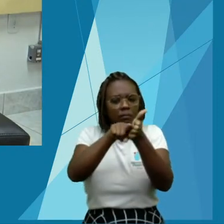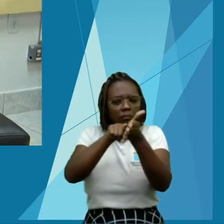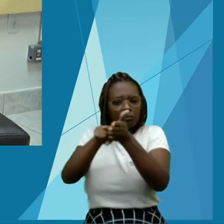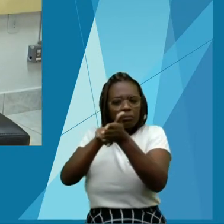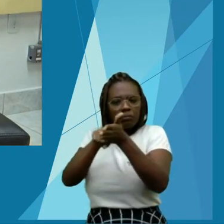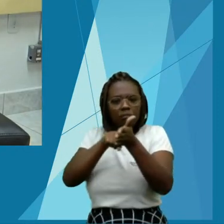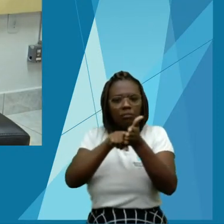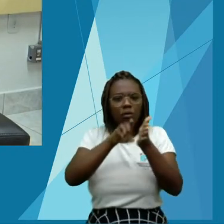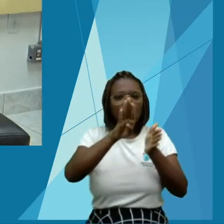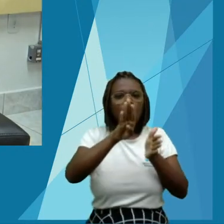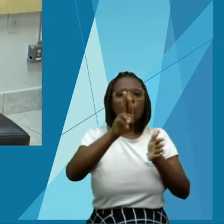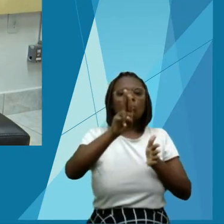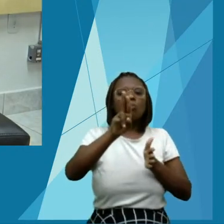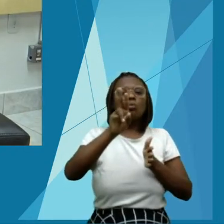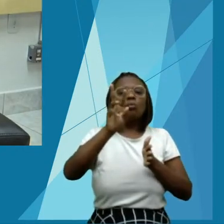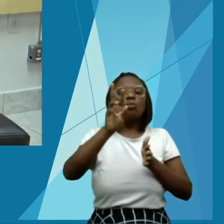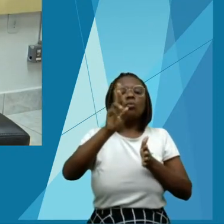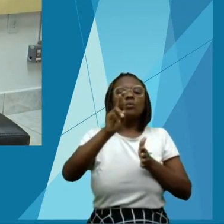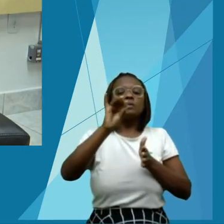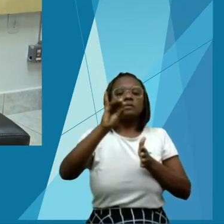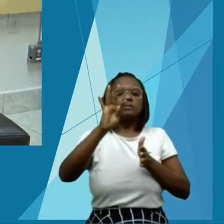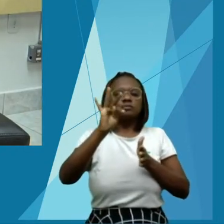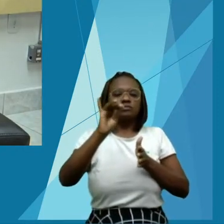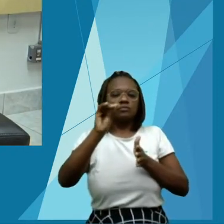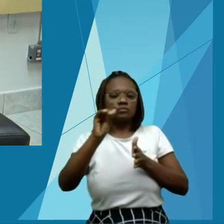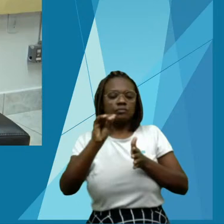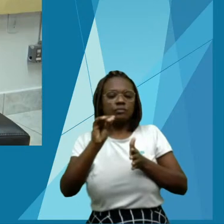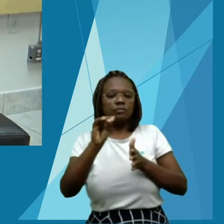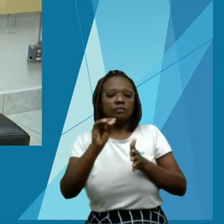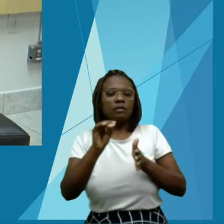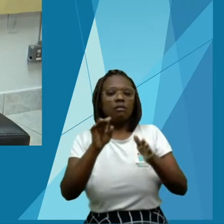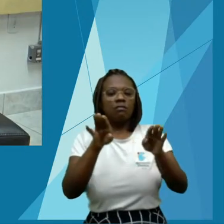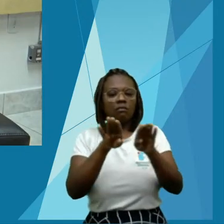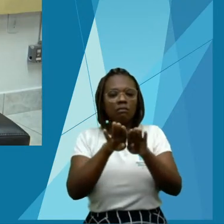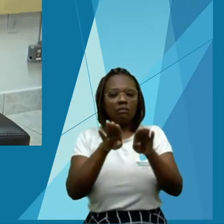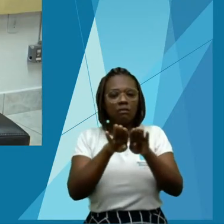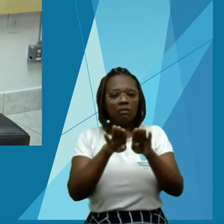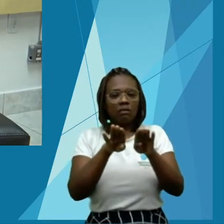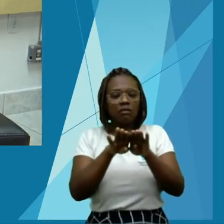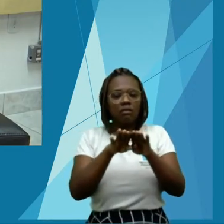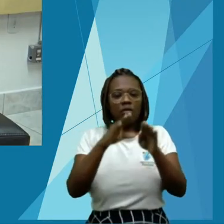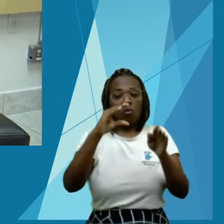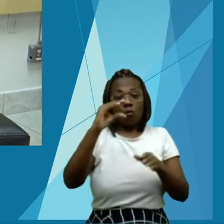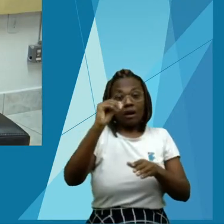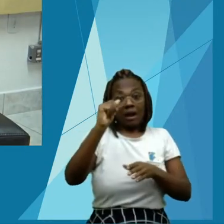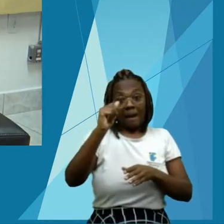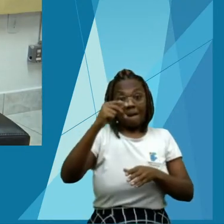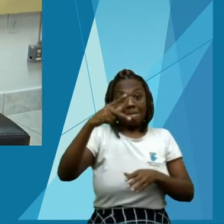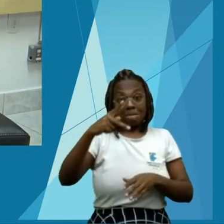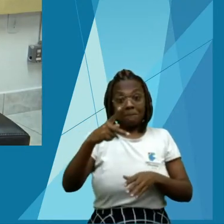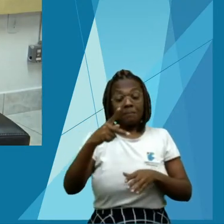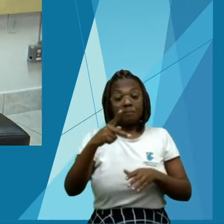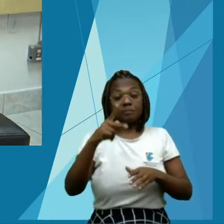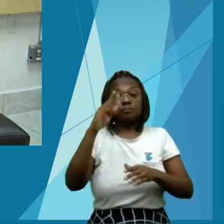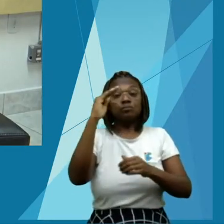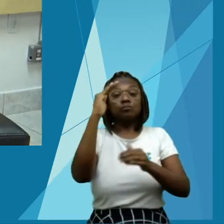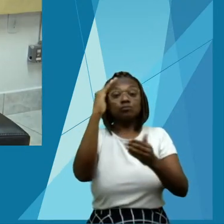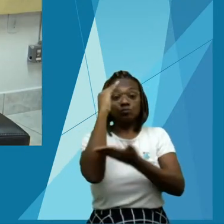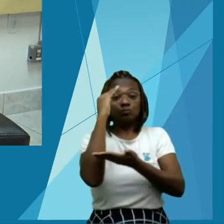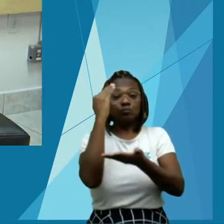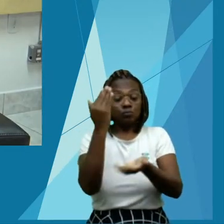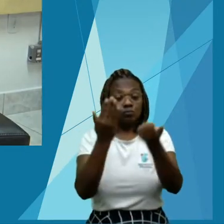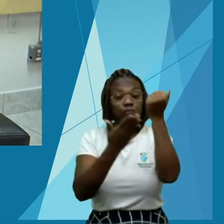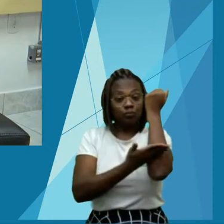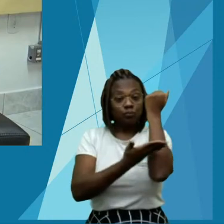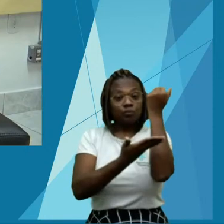relacionada ao extrativismo. Outra parte grande do livro é dedicada à agricultura, onde tratamos